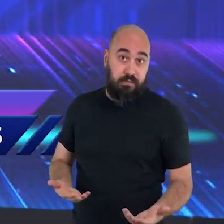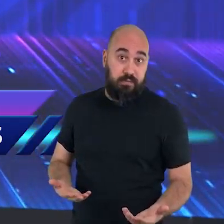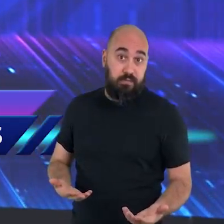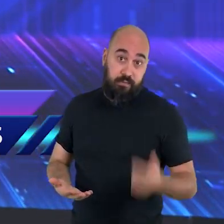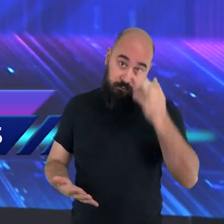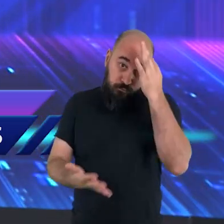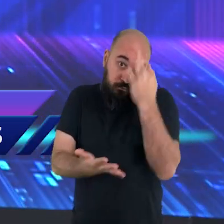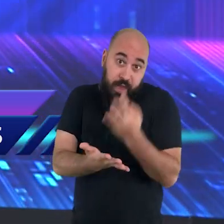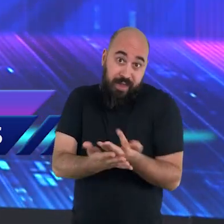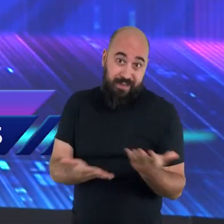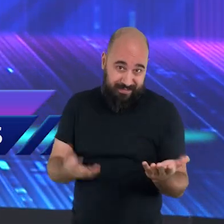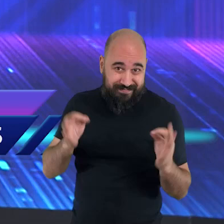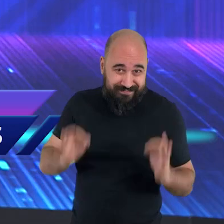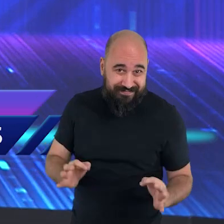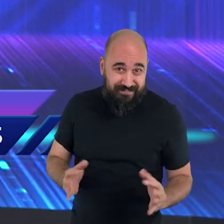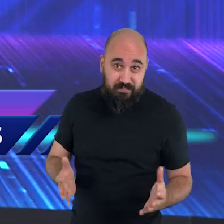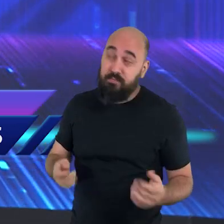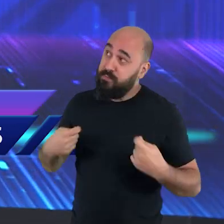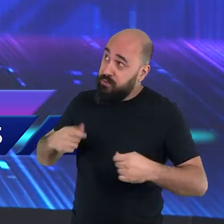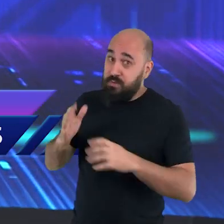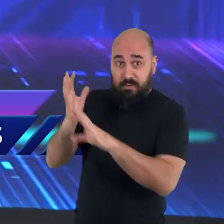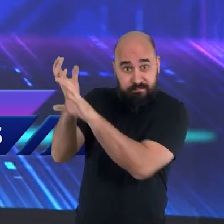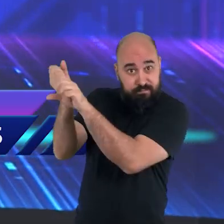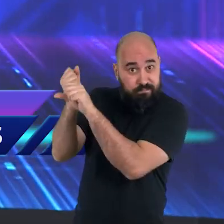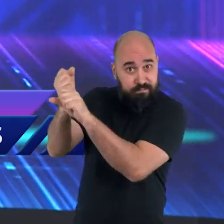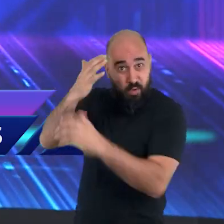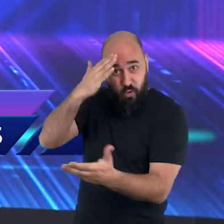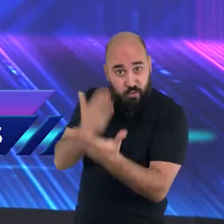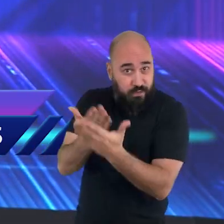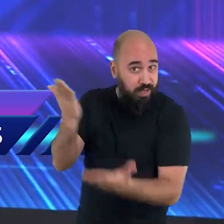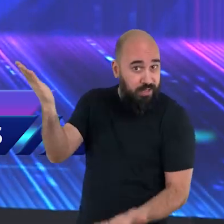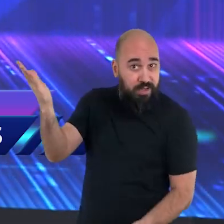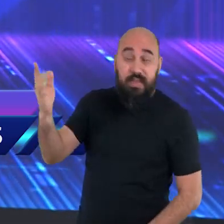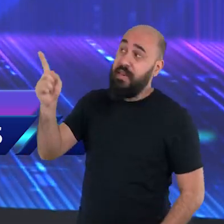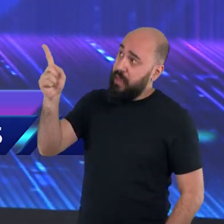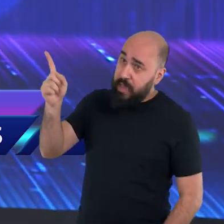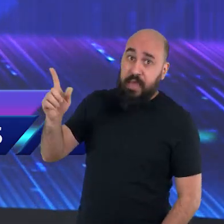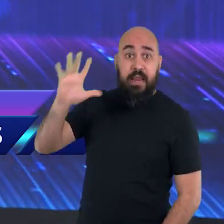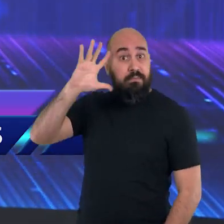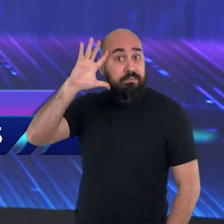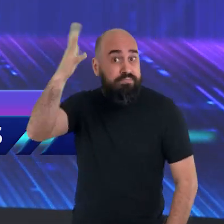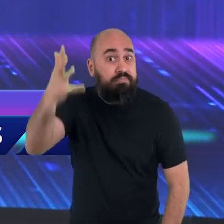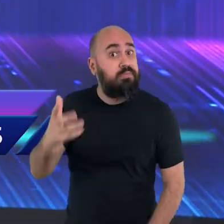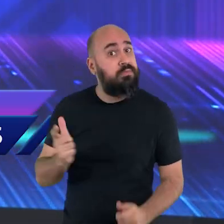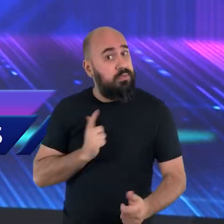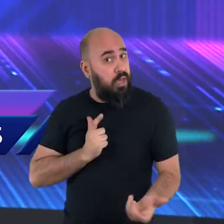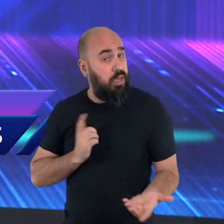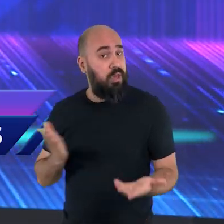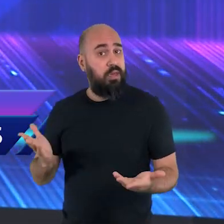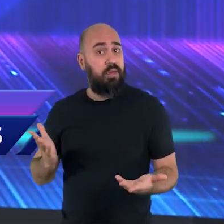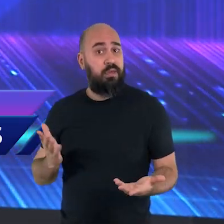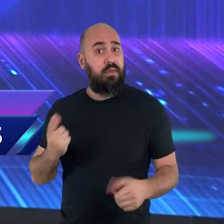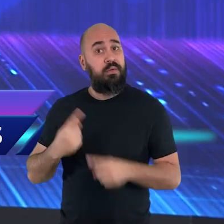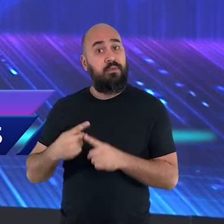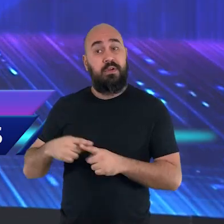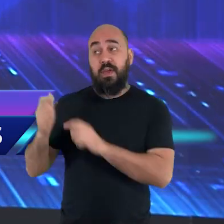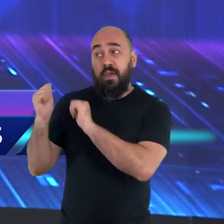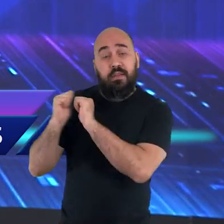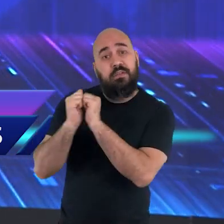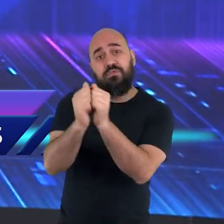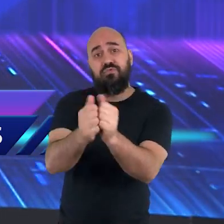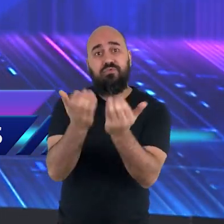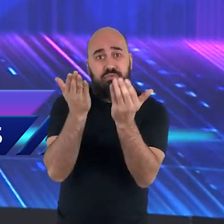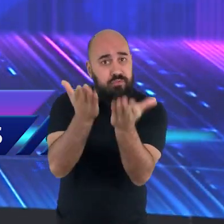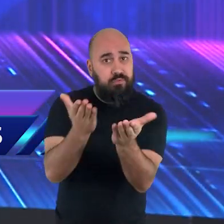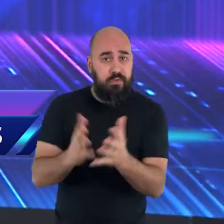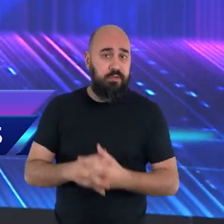sempre proverá uma saída. De que Deus sempre dará uma solução para o seu problema. Porque Ele está do seu